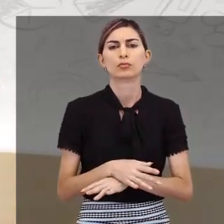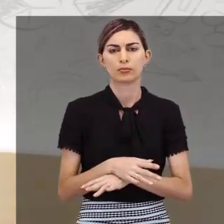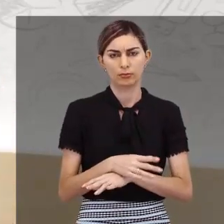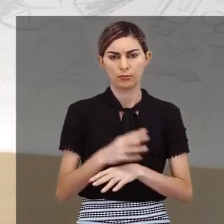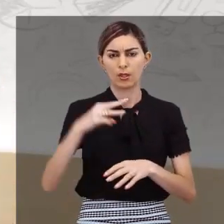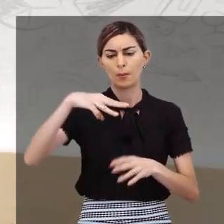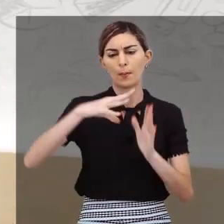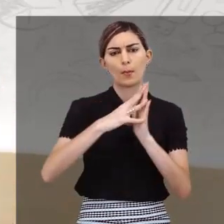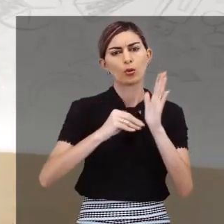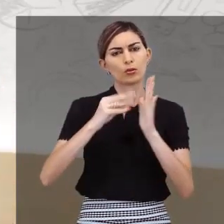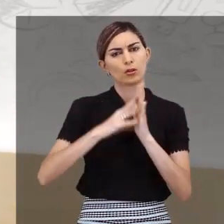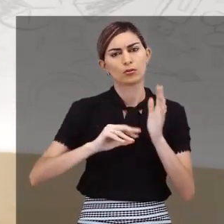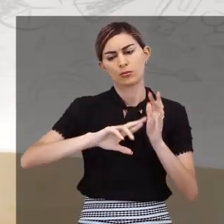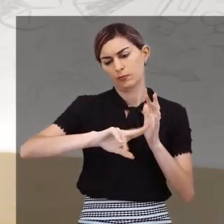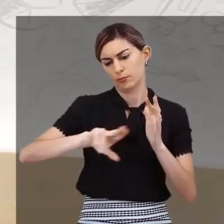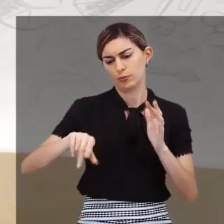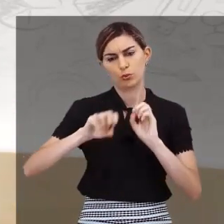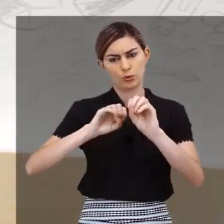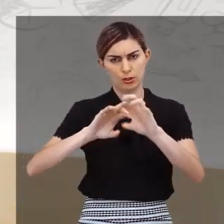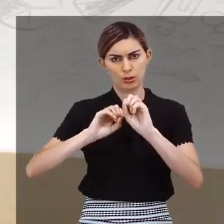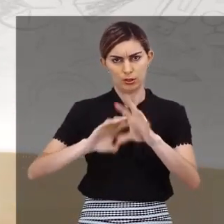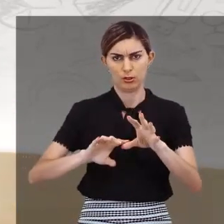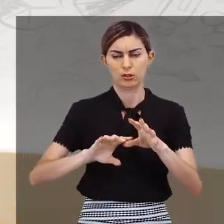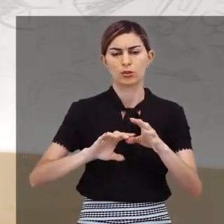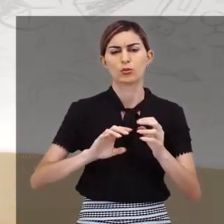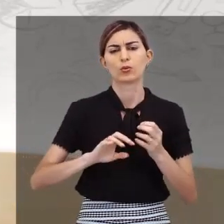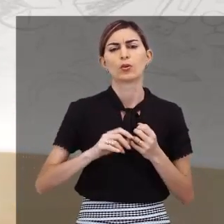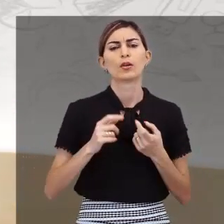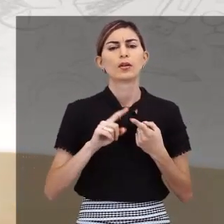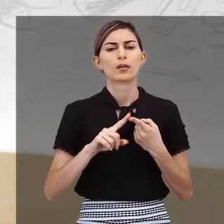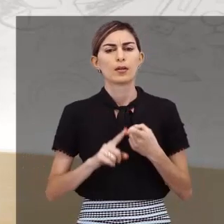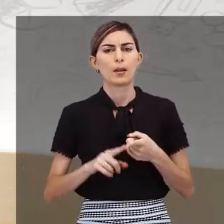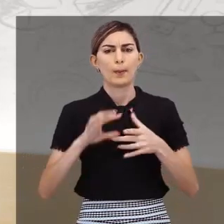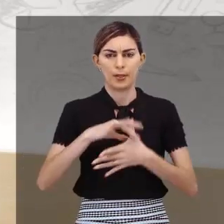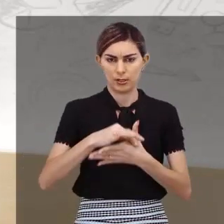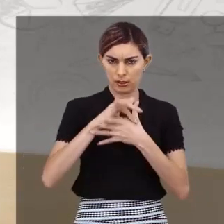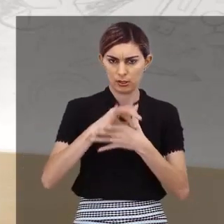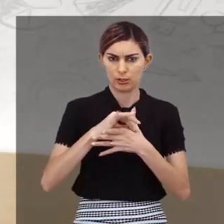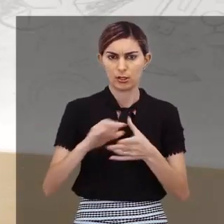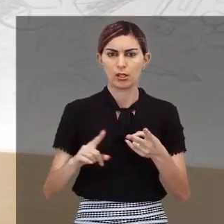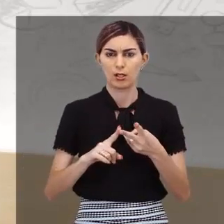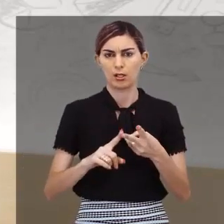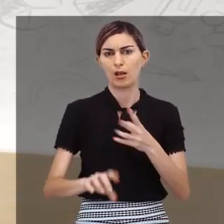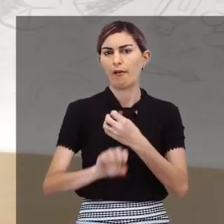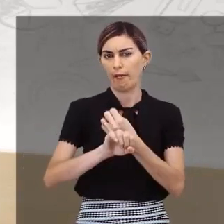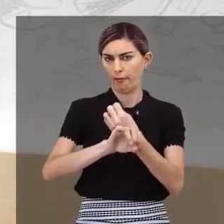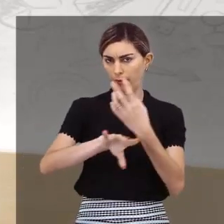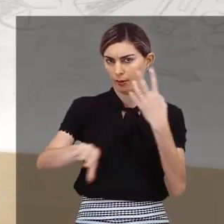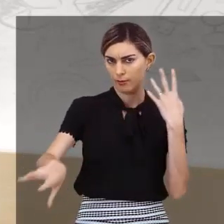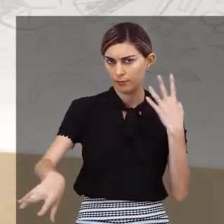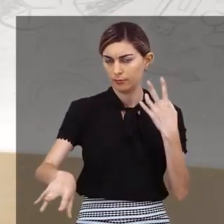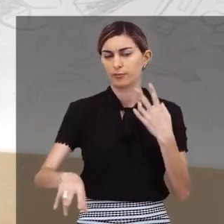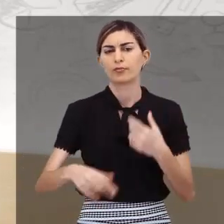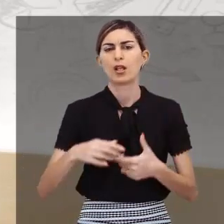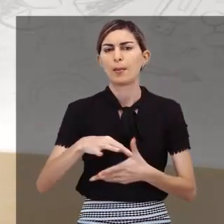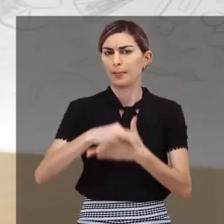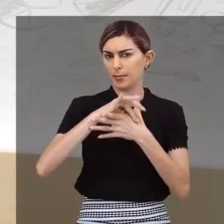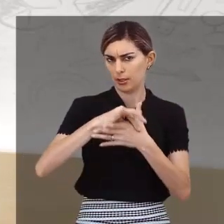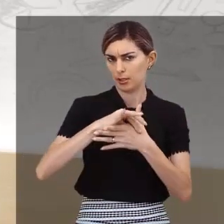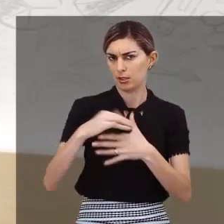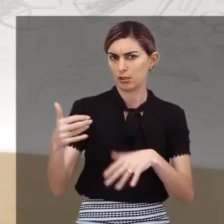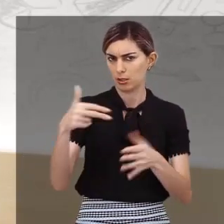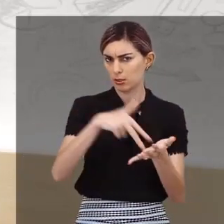modalidades de ensino da educação profissional são presencial e à distância. A presencial